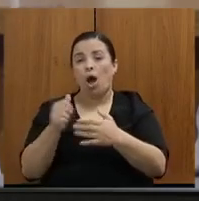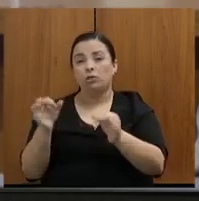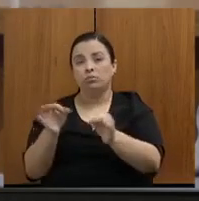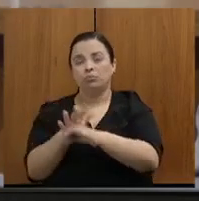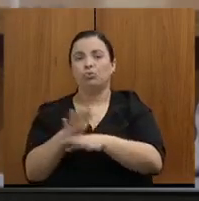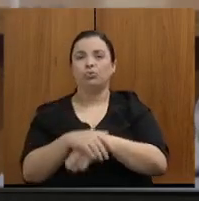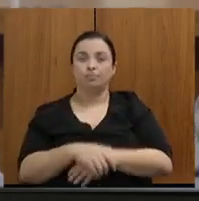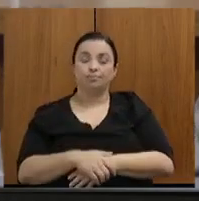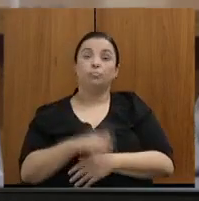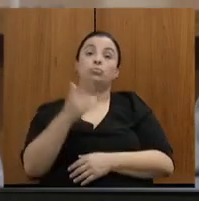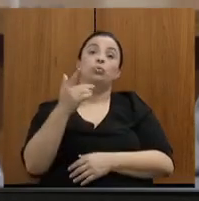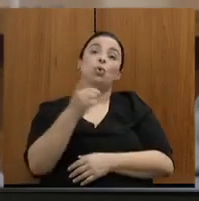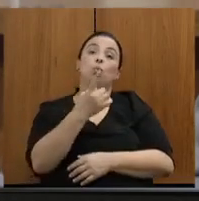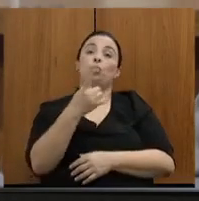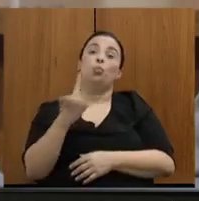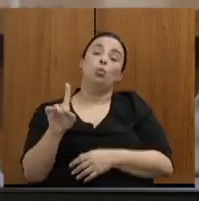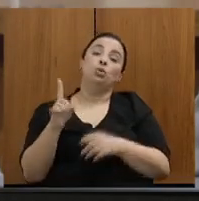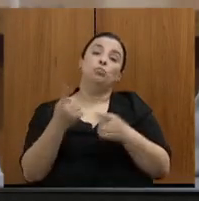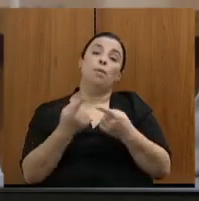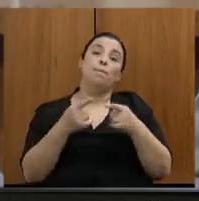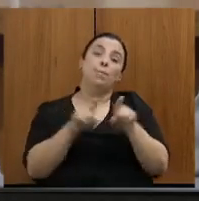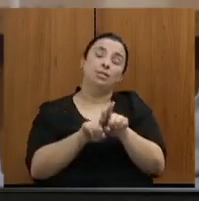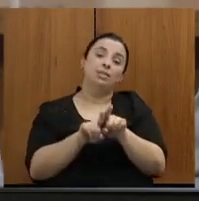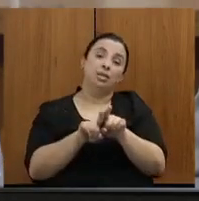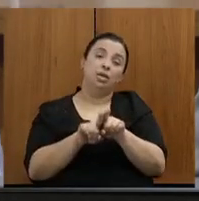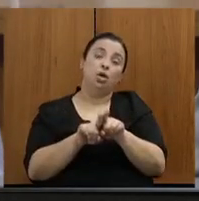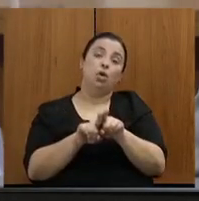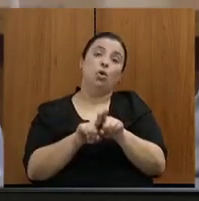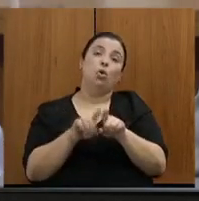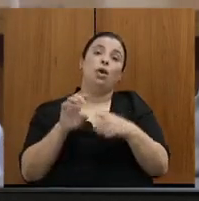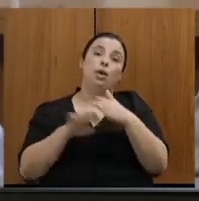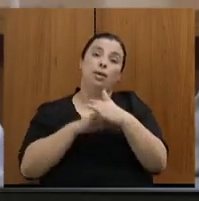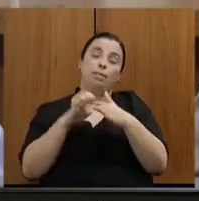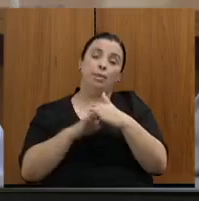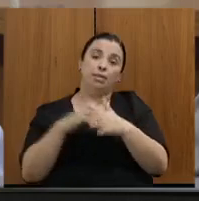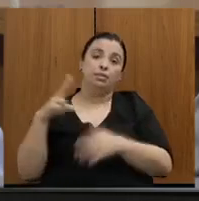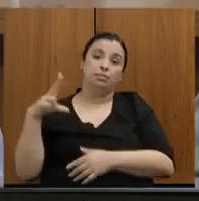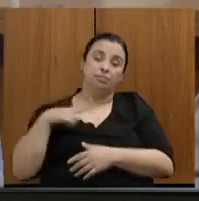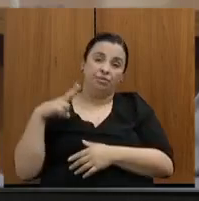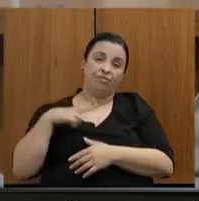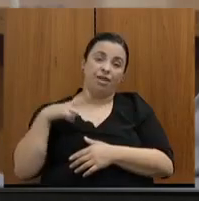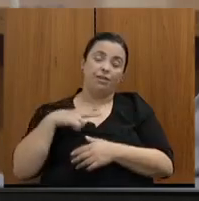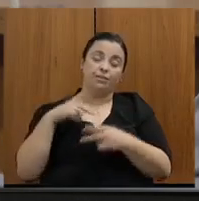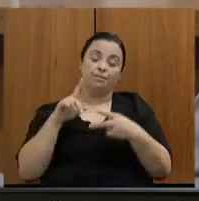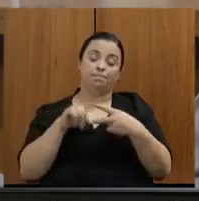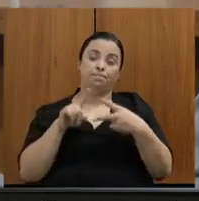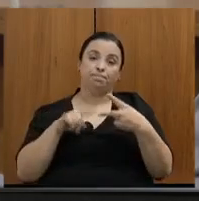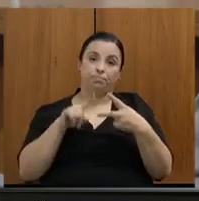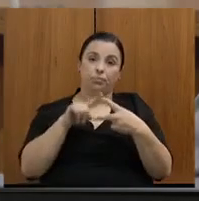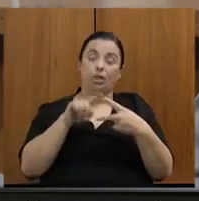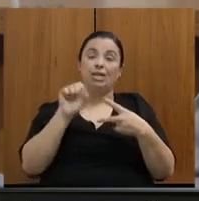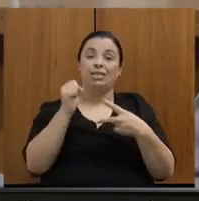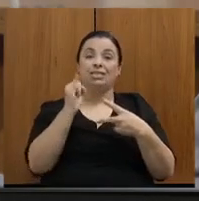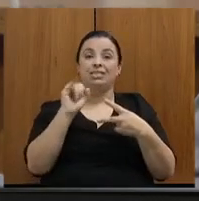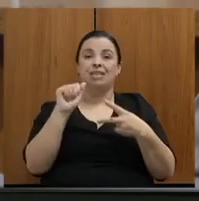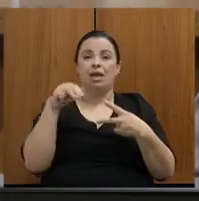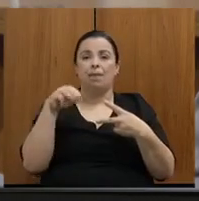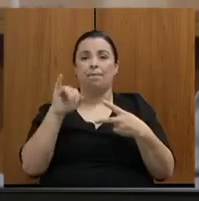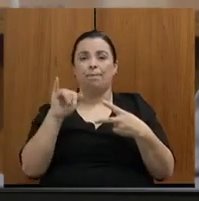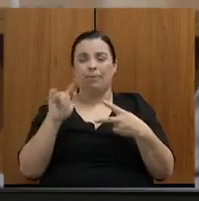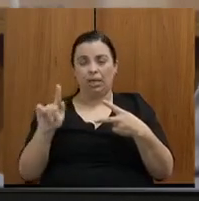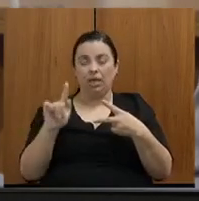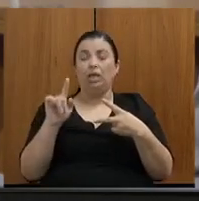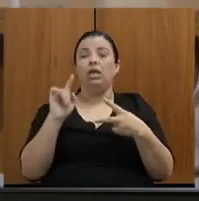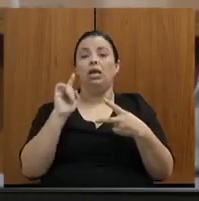mais uma parceria, parcerias com o setor privado, que são dois programas. O programa da Ciamig, que são